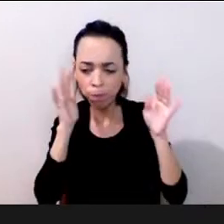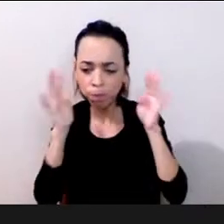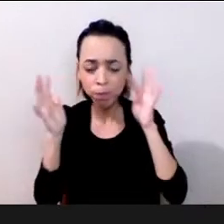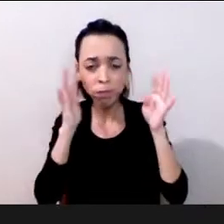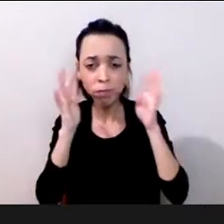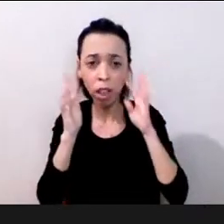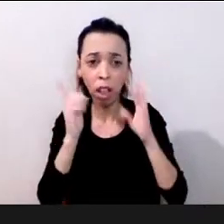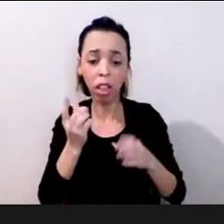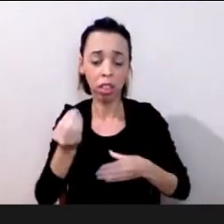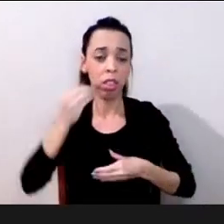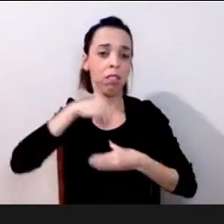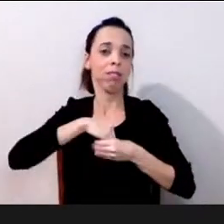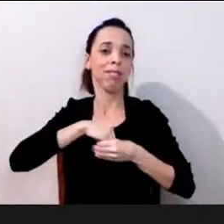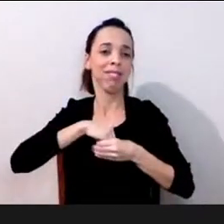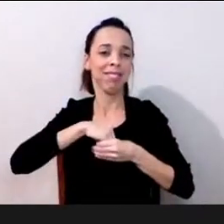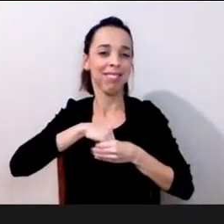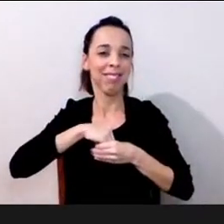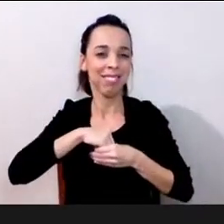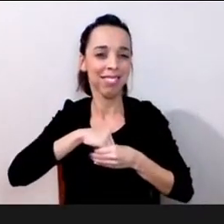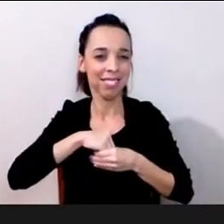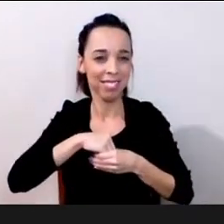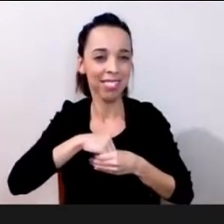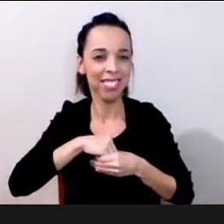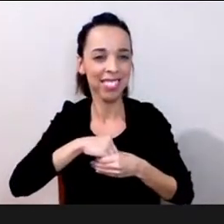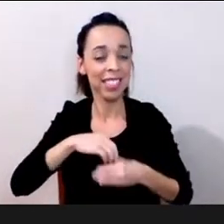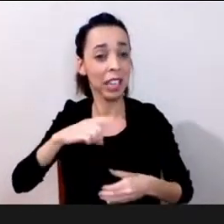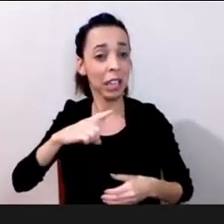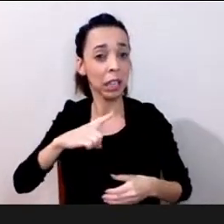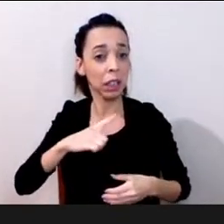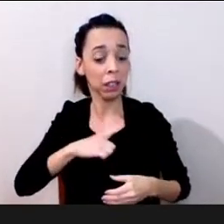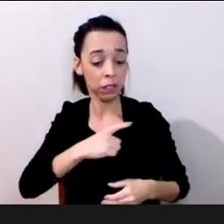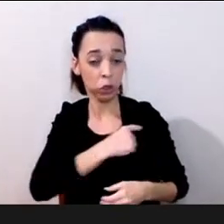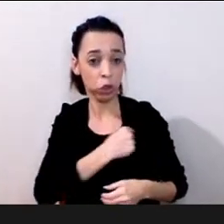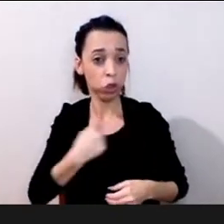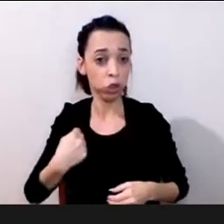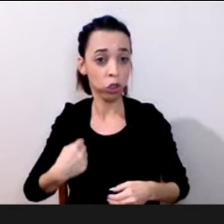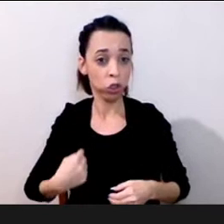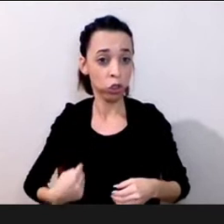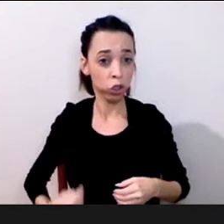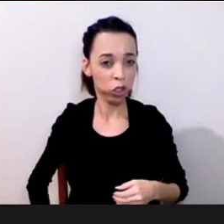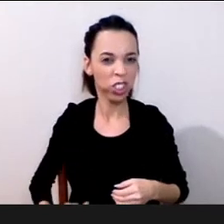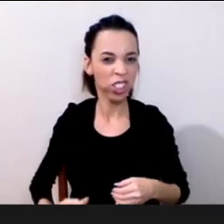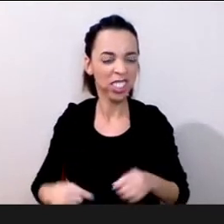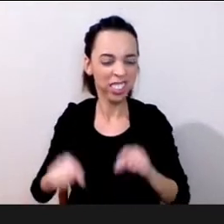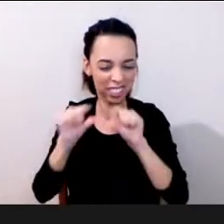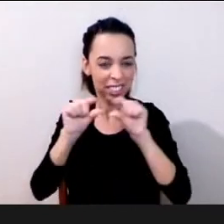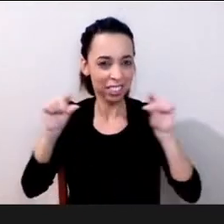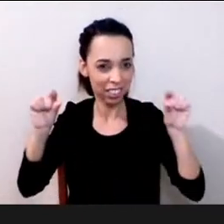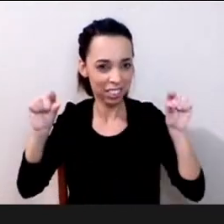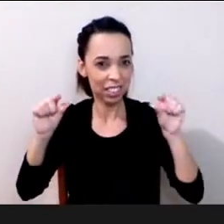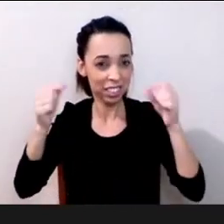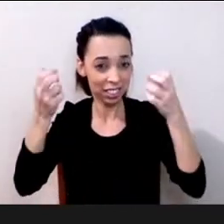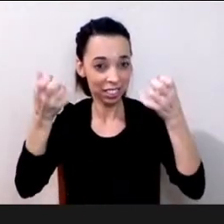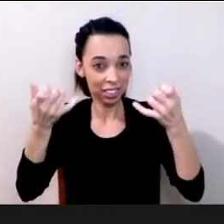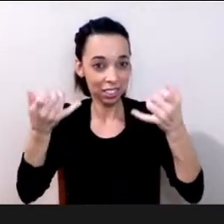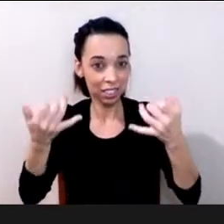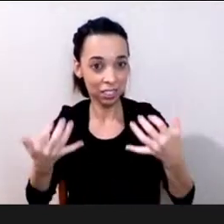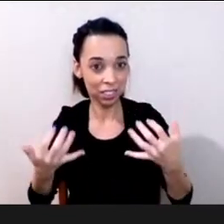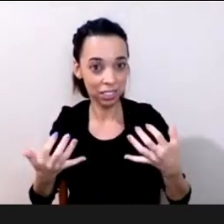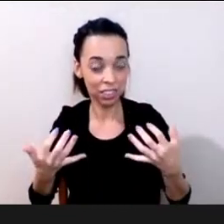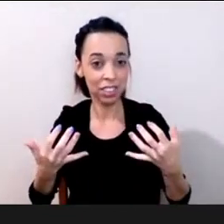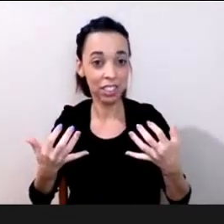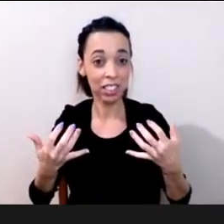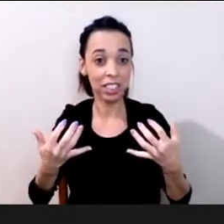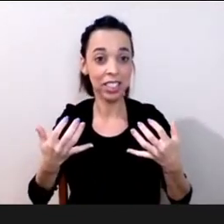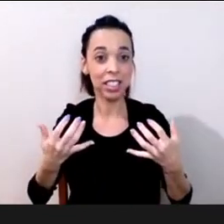si há aquele provérbio chinês que diz se tu precisas de ajuda procura no fim do teu braço